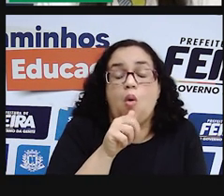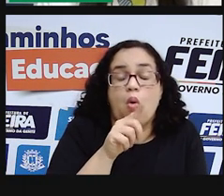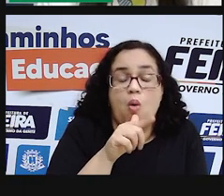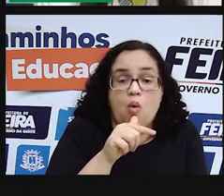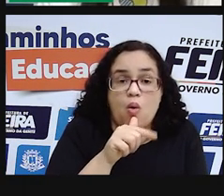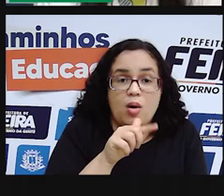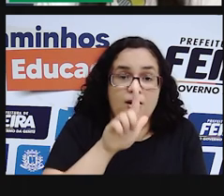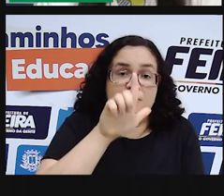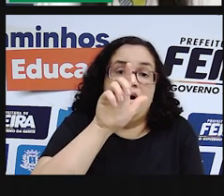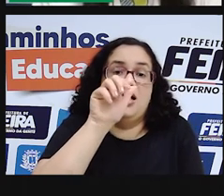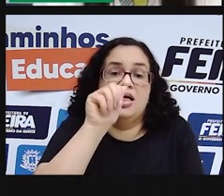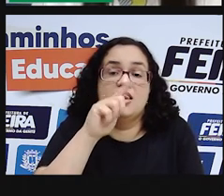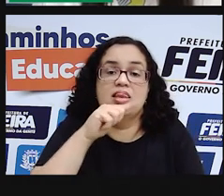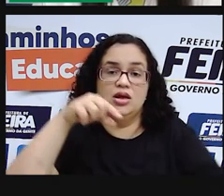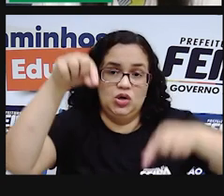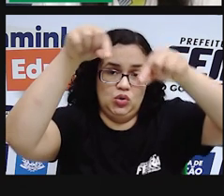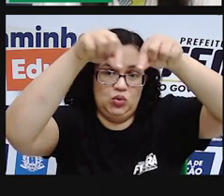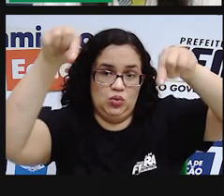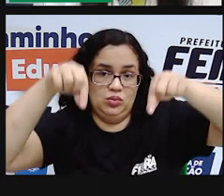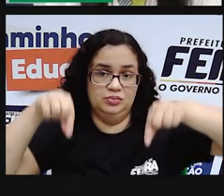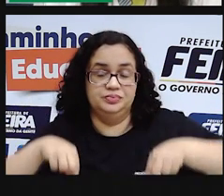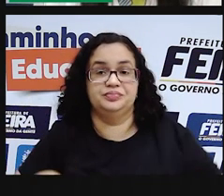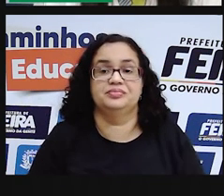infelizmente, vem diminuindo.